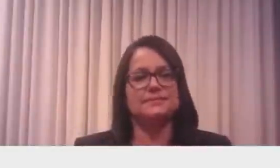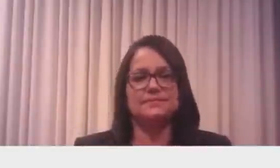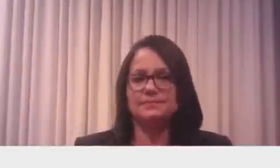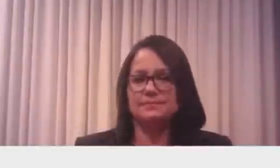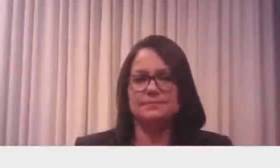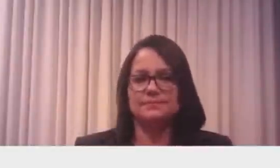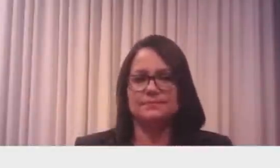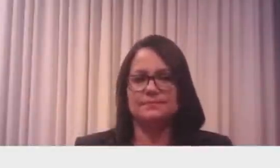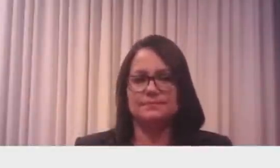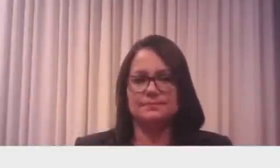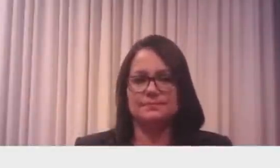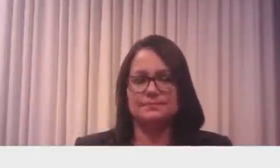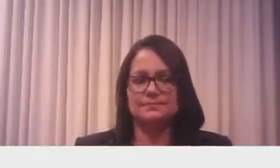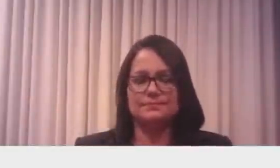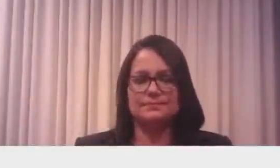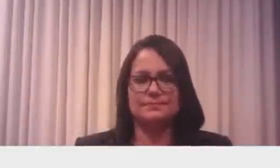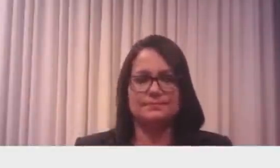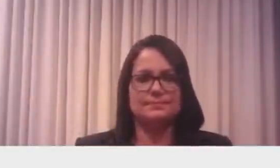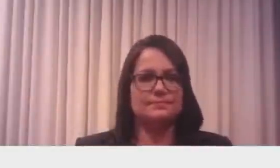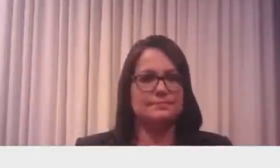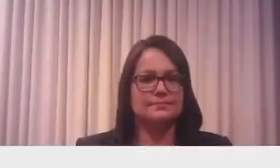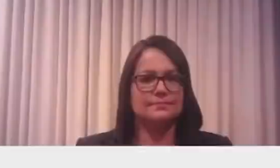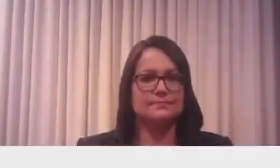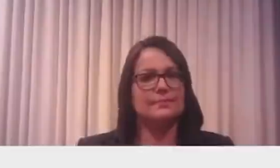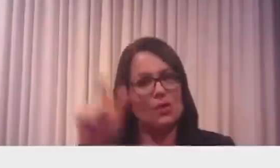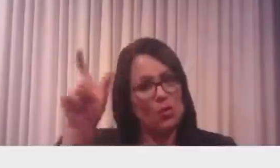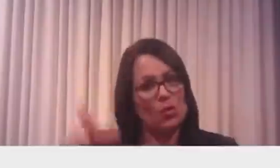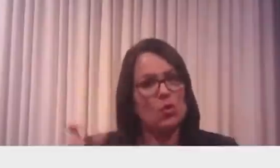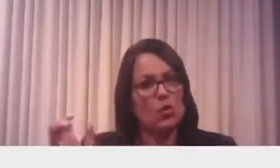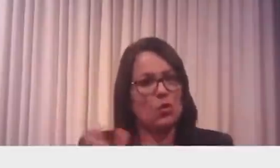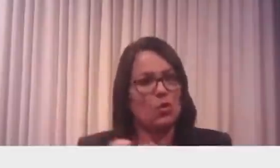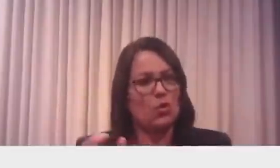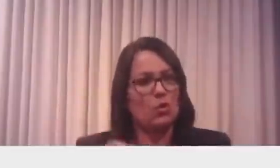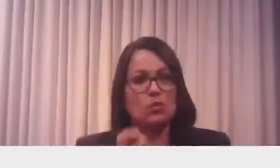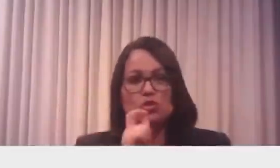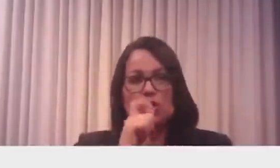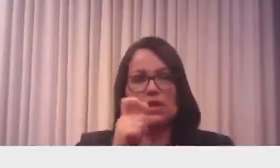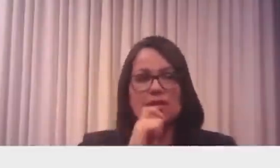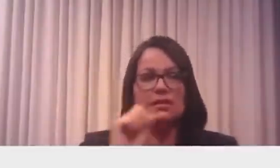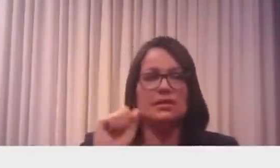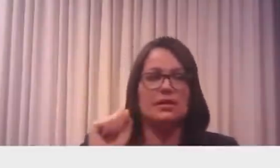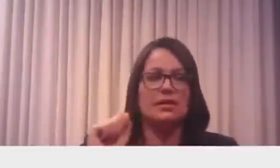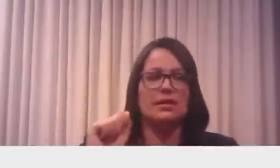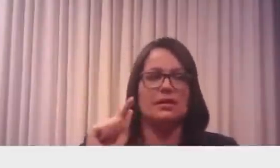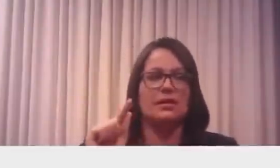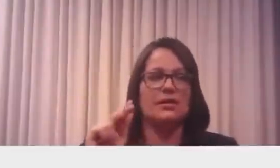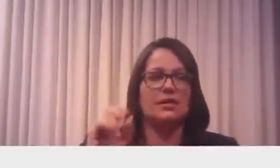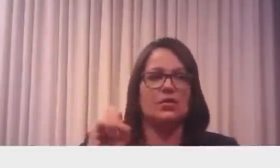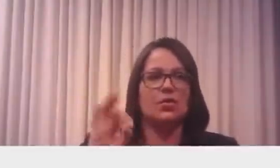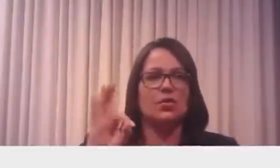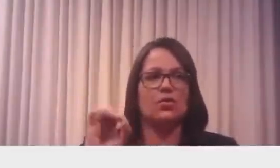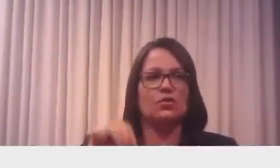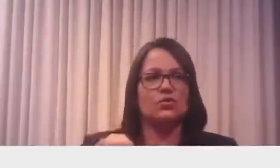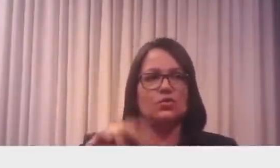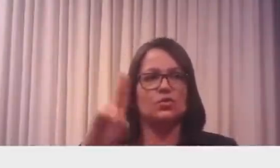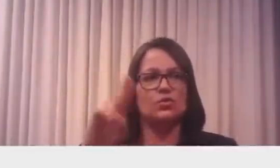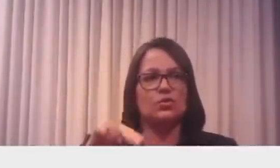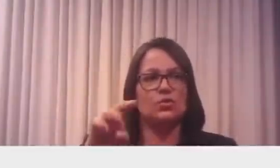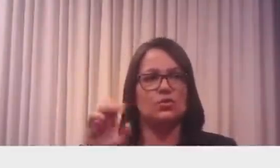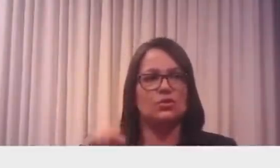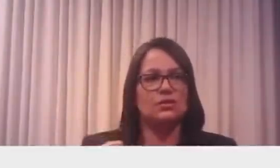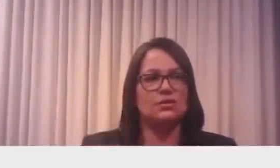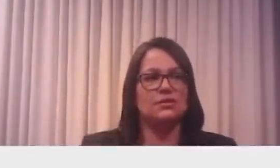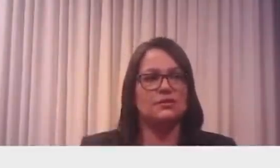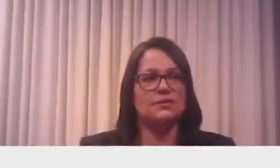E aí, o pessoal da... Augusto Lunes, etc., viram aqui que, desde muito, que